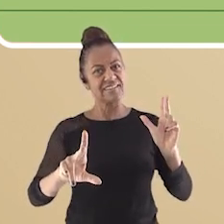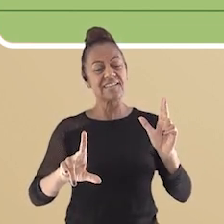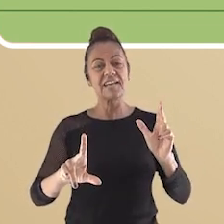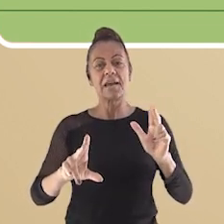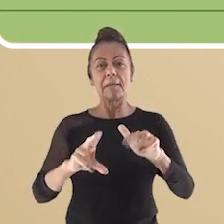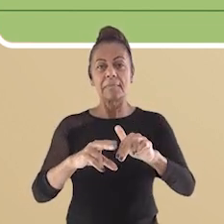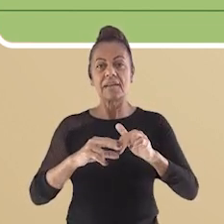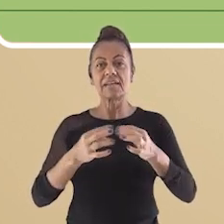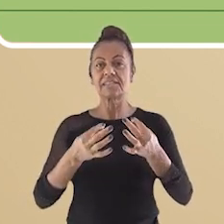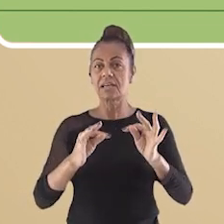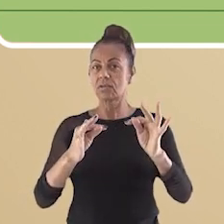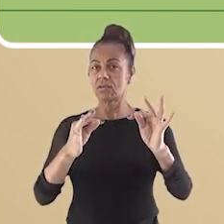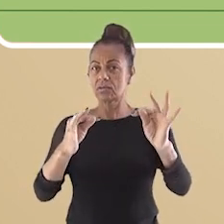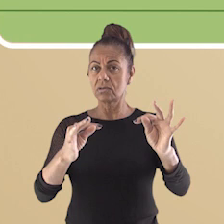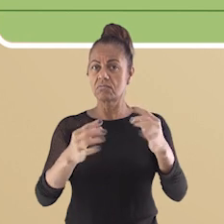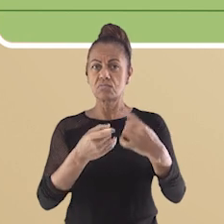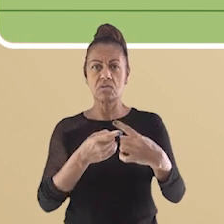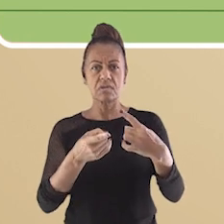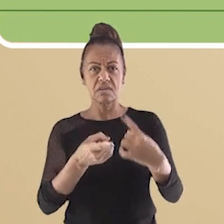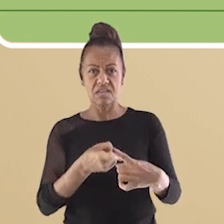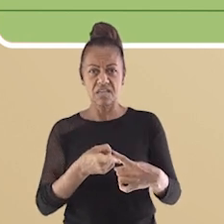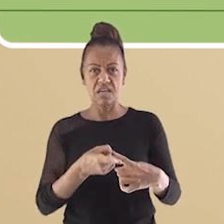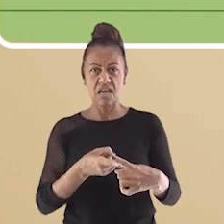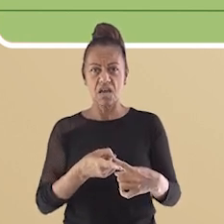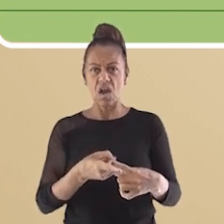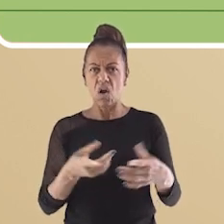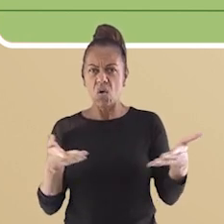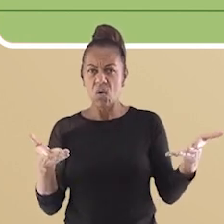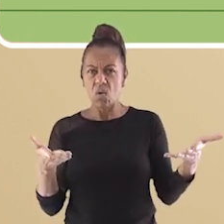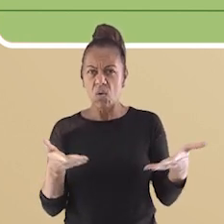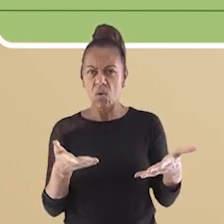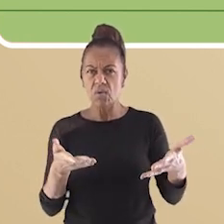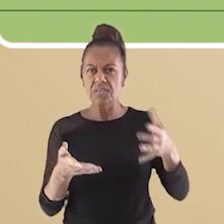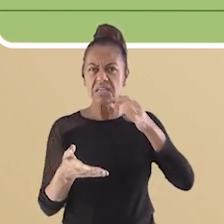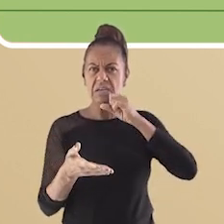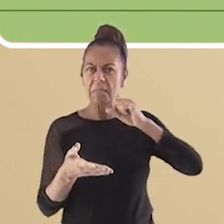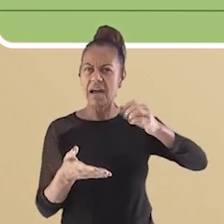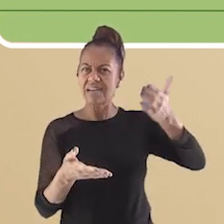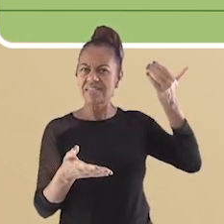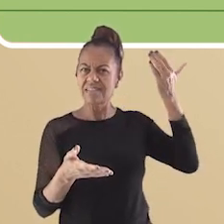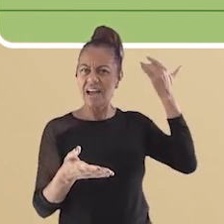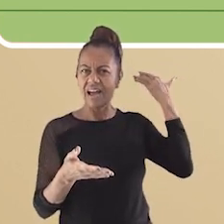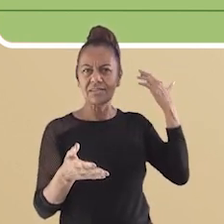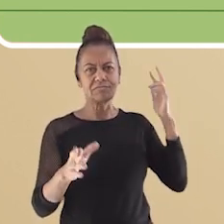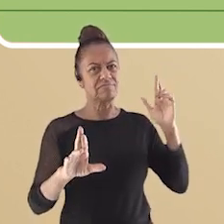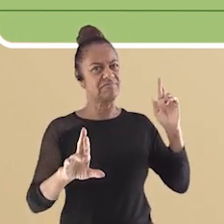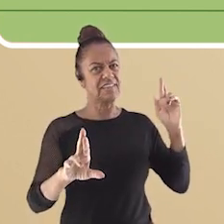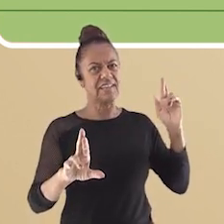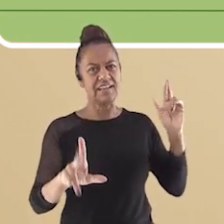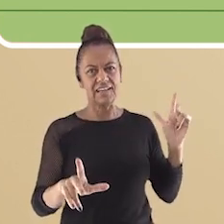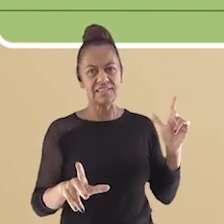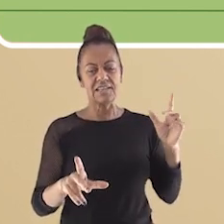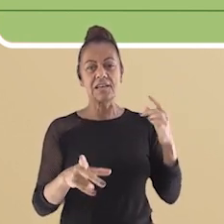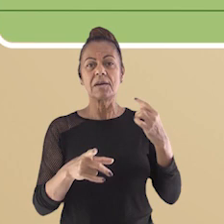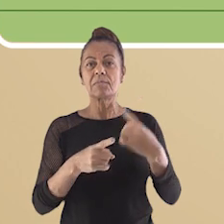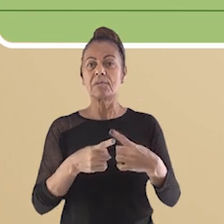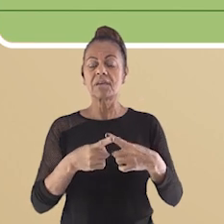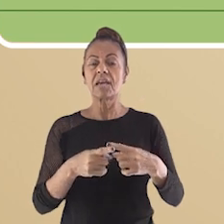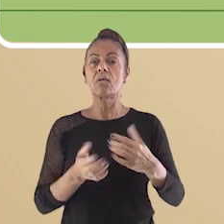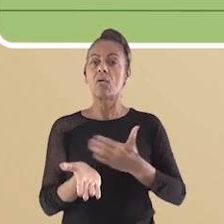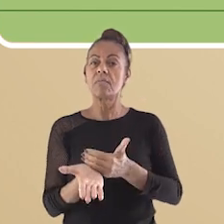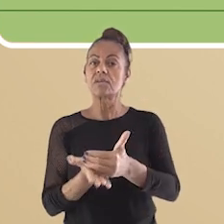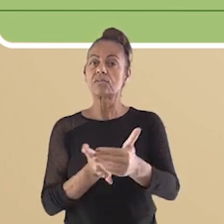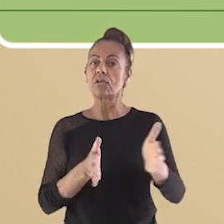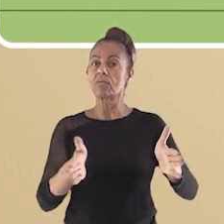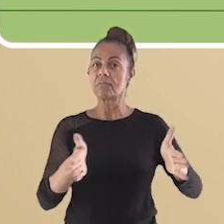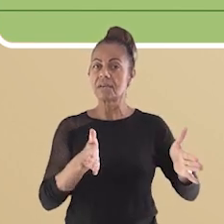tecnologias. Os mapas, eles nem sempre foram como nós conhecemos hoje. Eles eram feitos manualmente